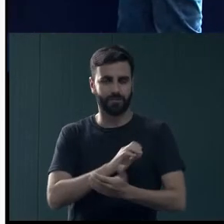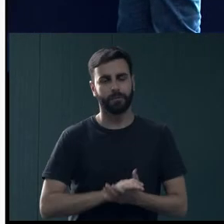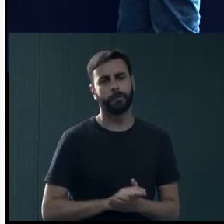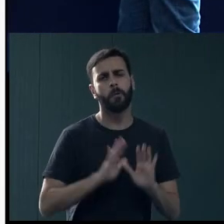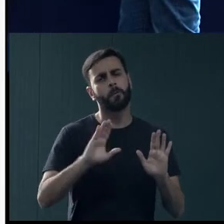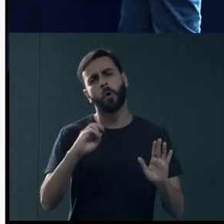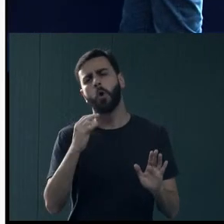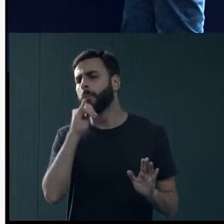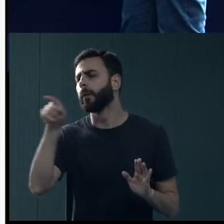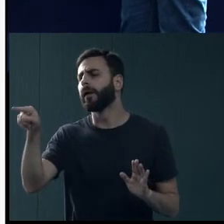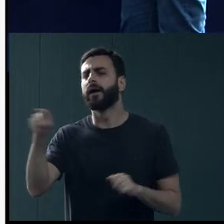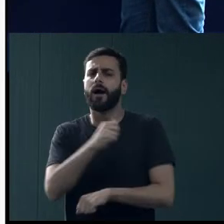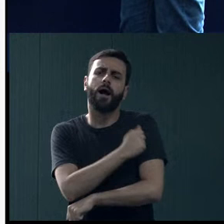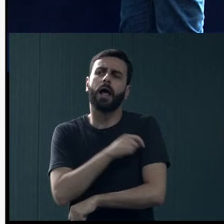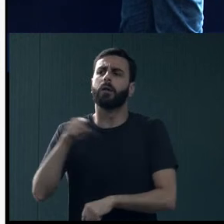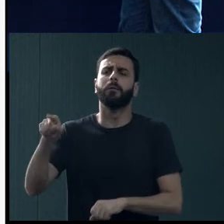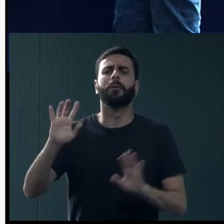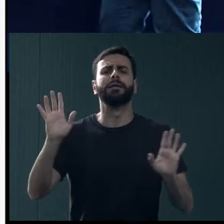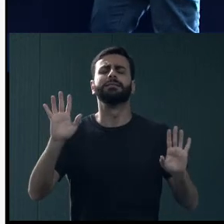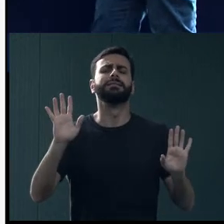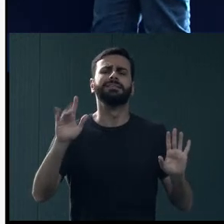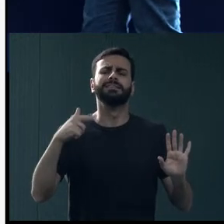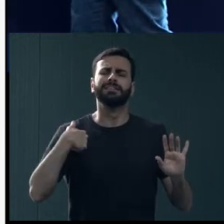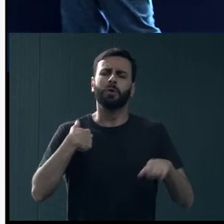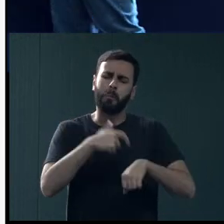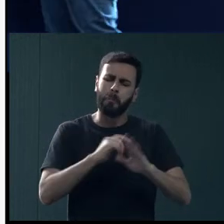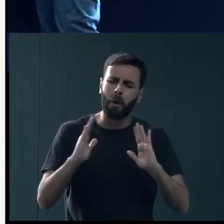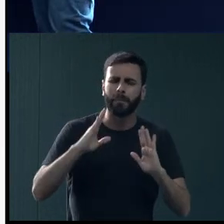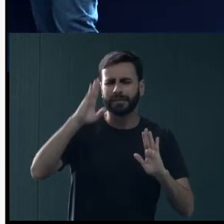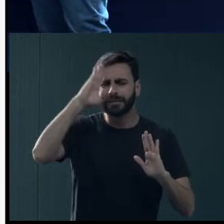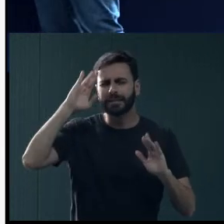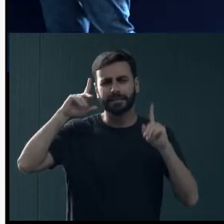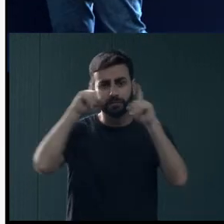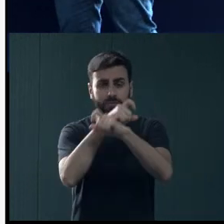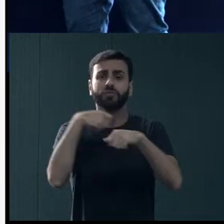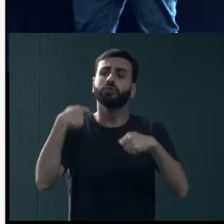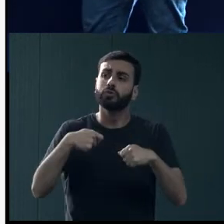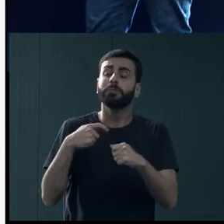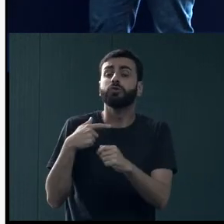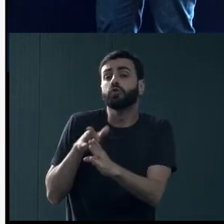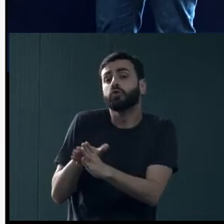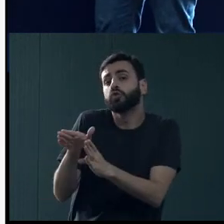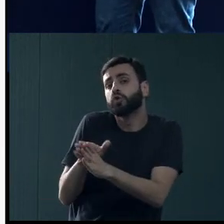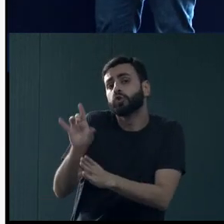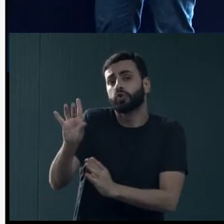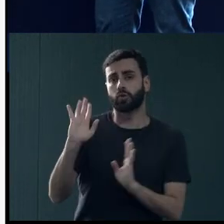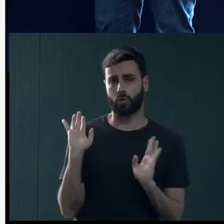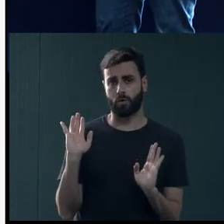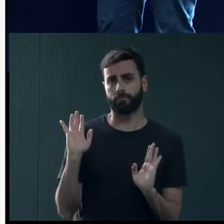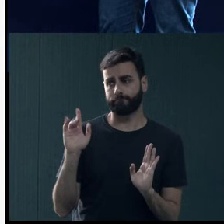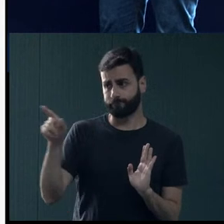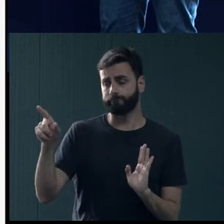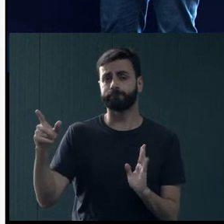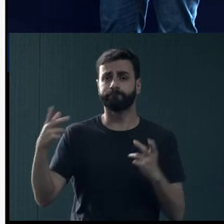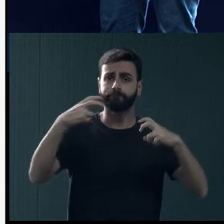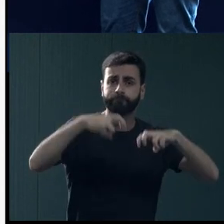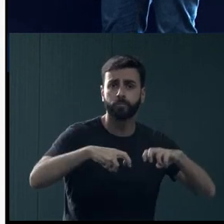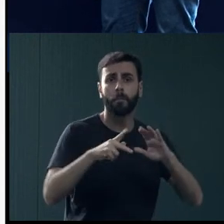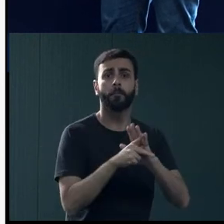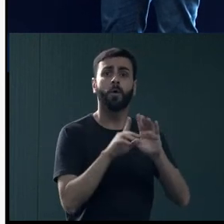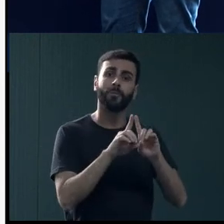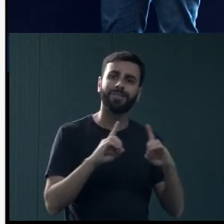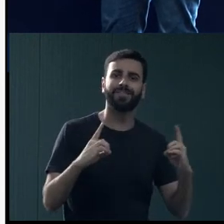Ah, não, eu tenho uma sensação que eu estou passando por um momento acadêmico difícil e preciso de algumas orientações. Talvez ele possa procurar o núcleo do